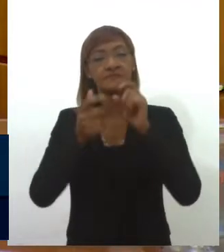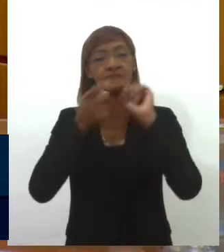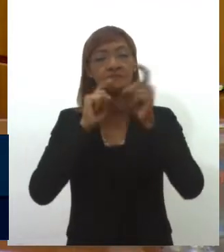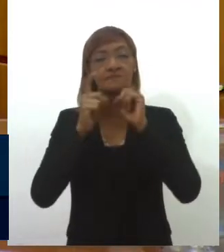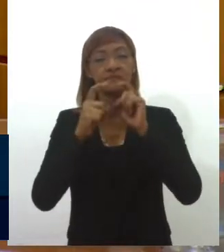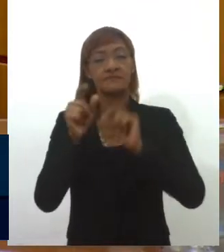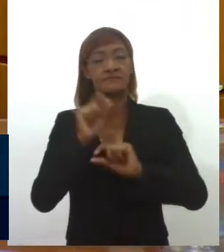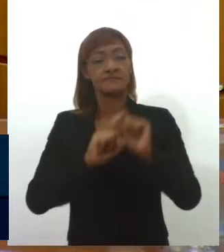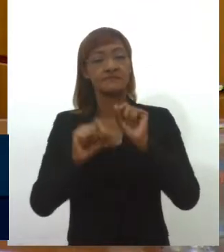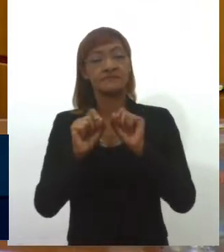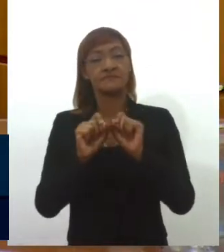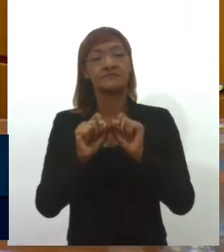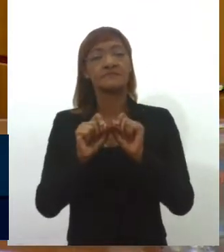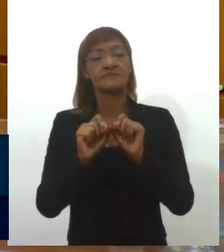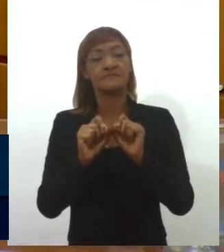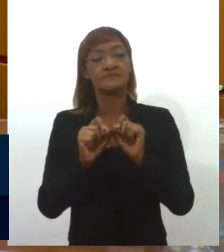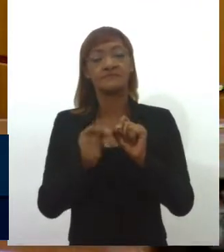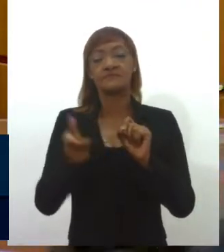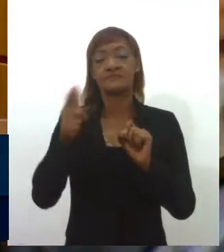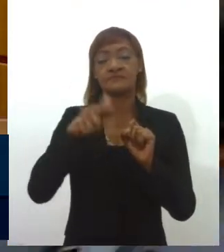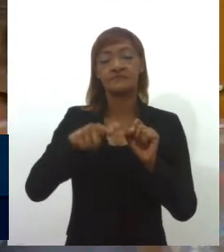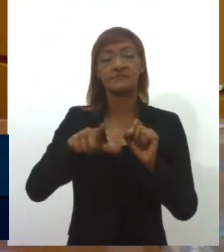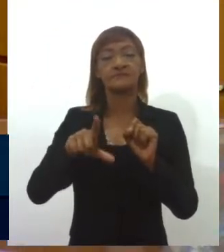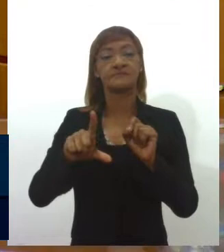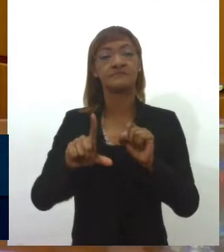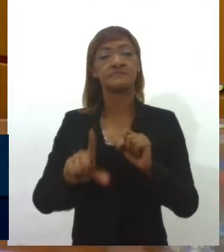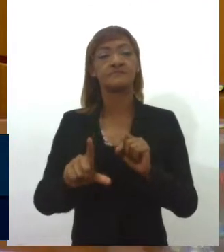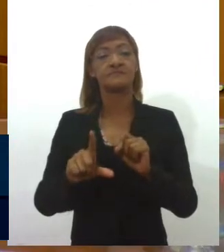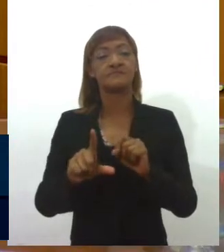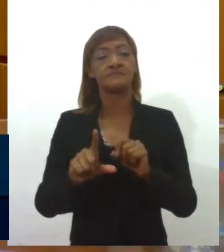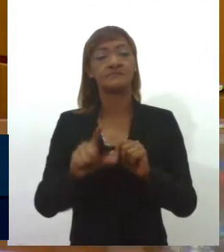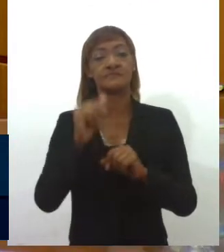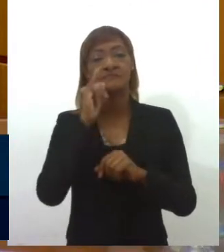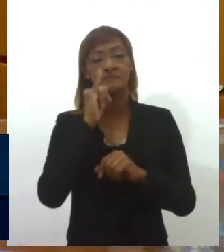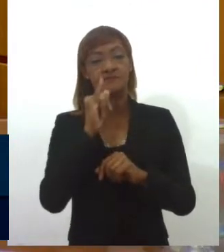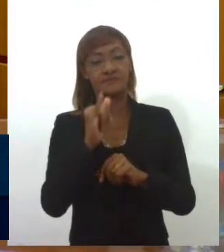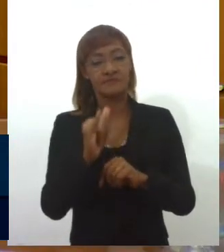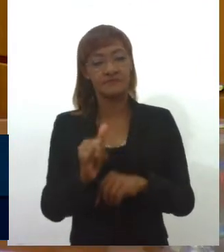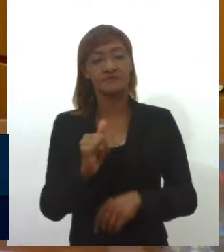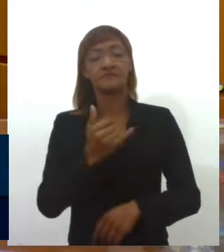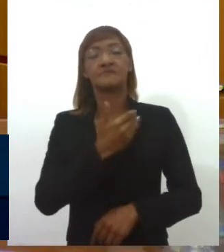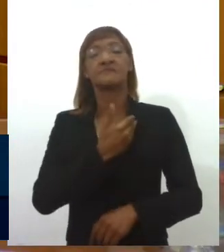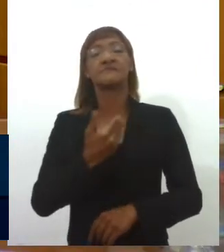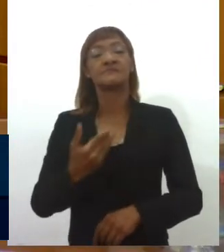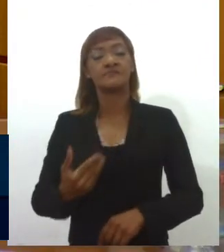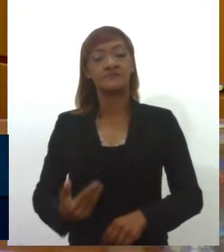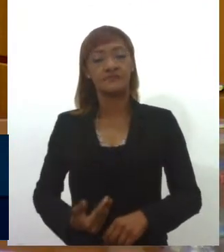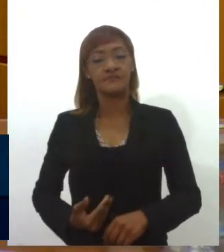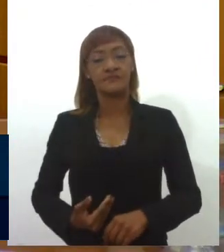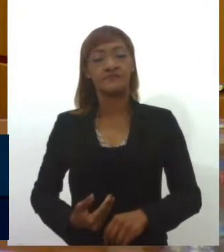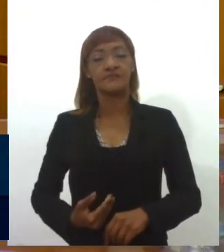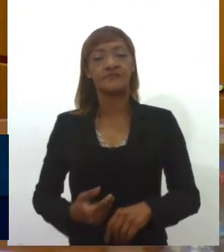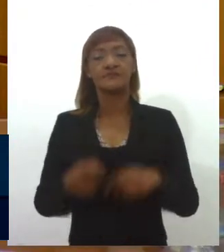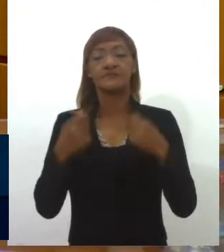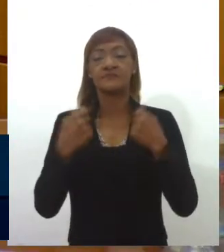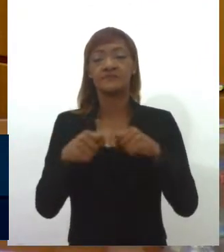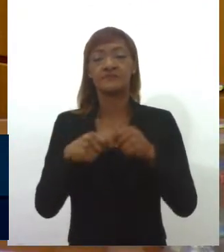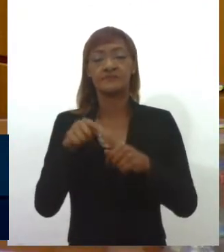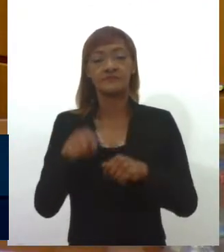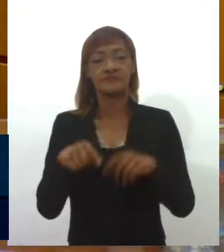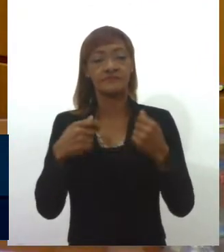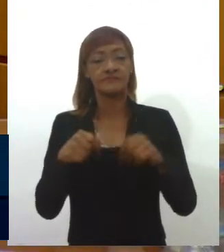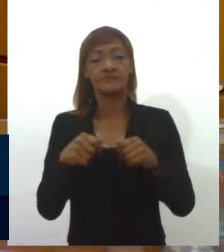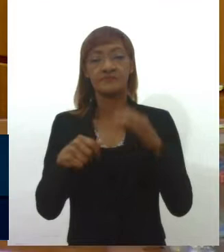para reiterar a necessidade de o governo do Estado de Sergipe encaminhar o mais brevemente